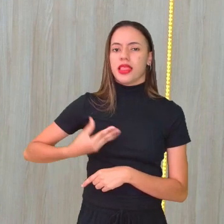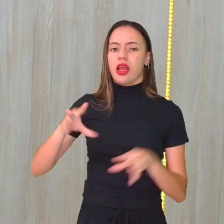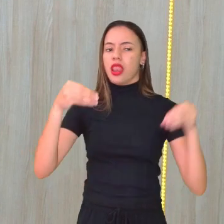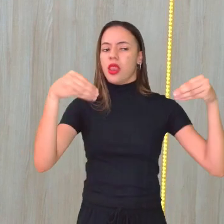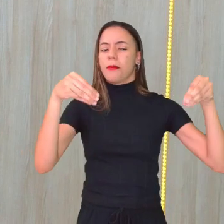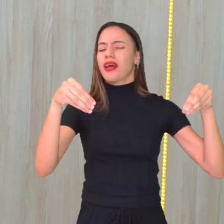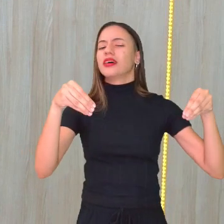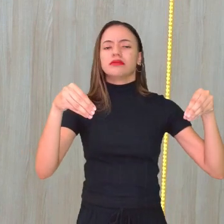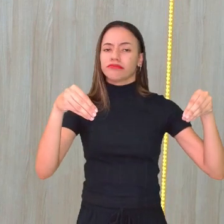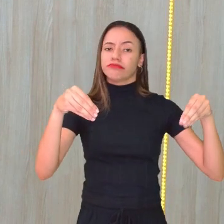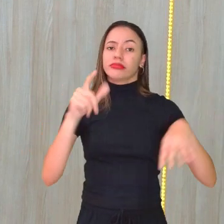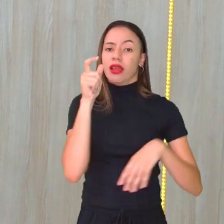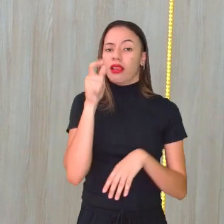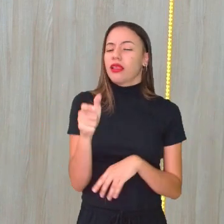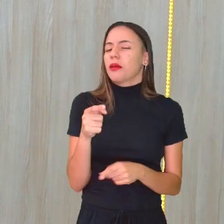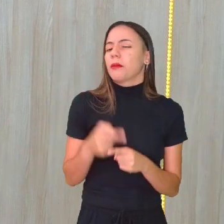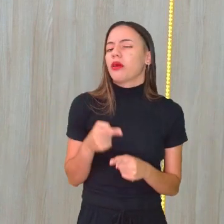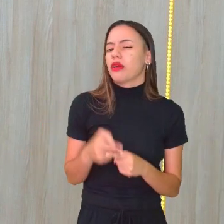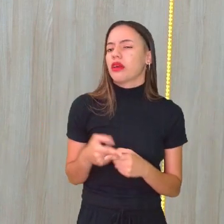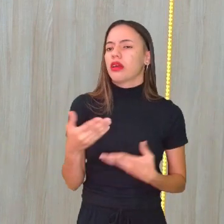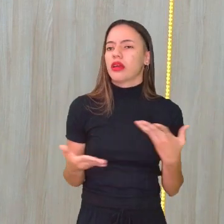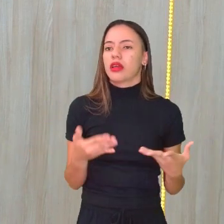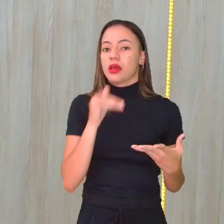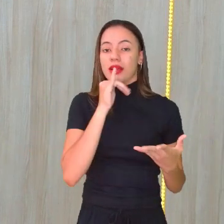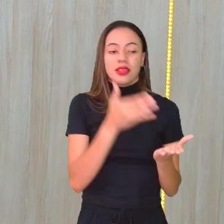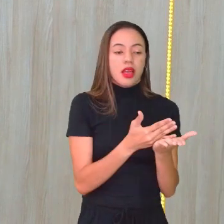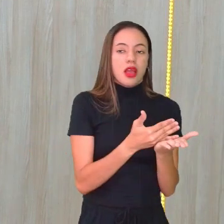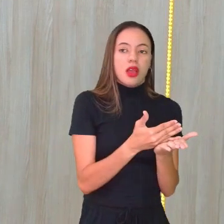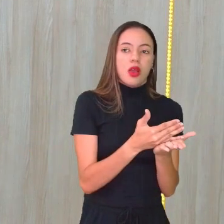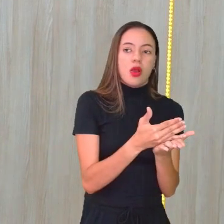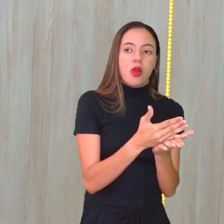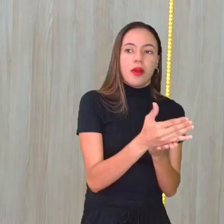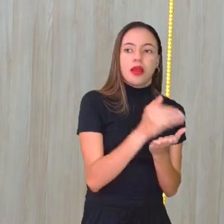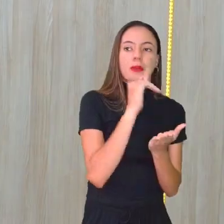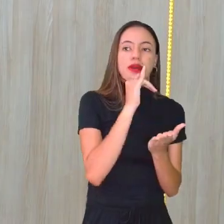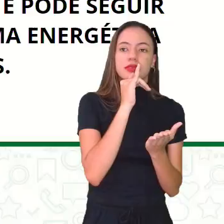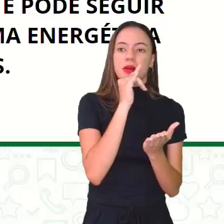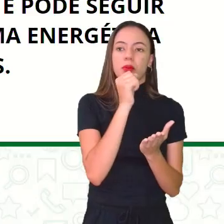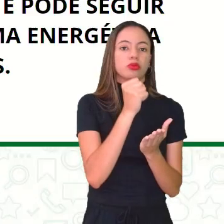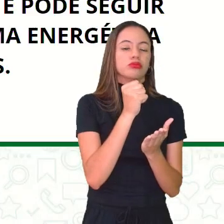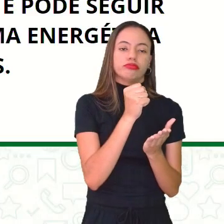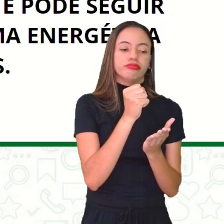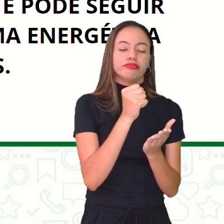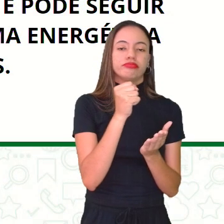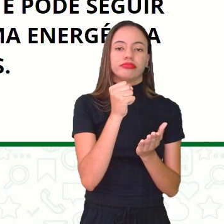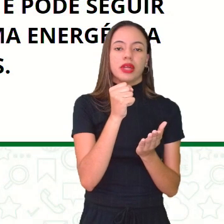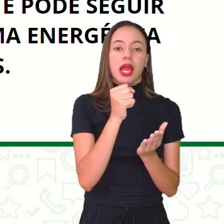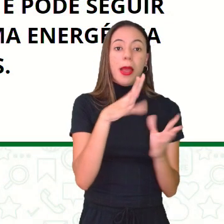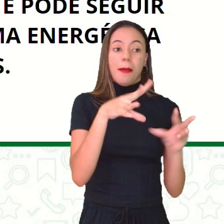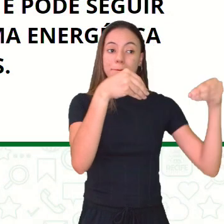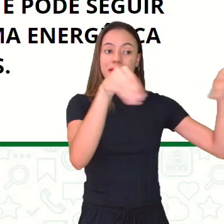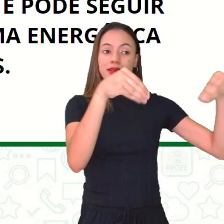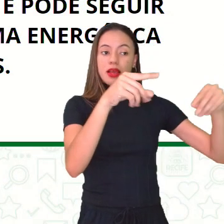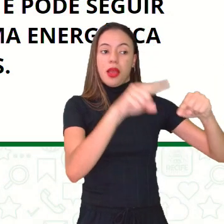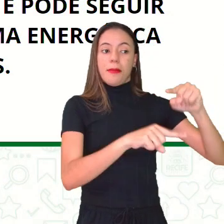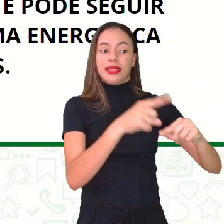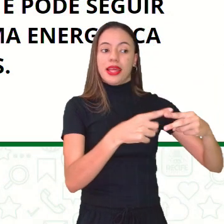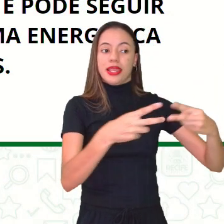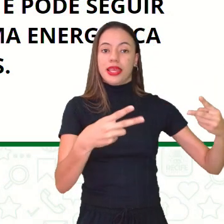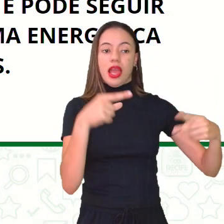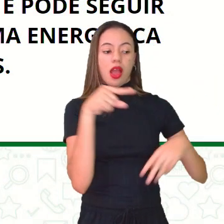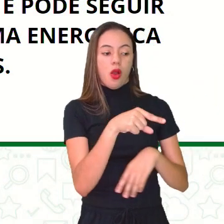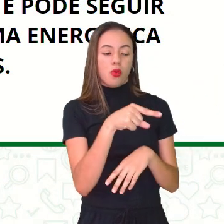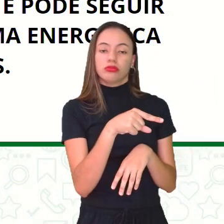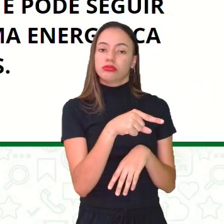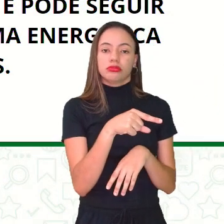Ele inicia na concepção e termina no pós-descarte, que é quando o material plástico, em suas